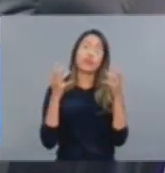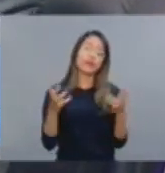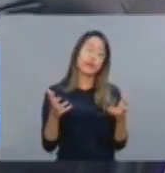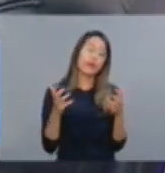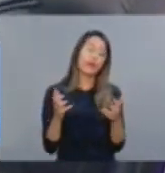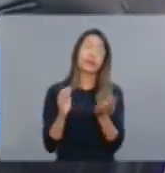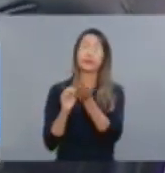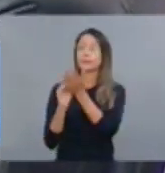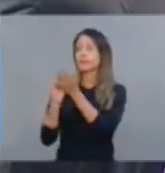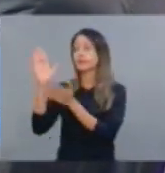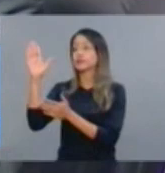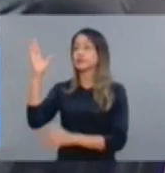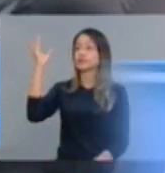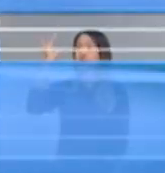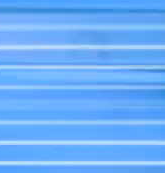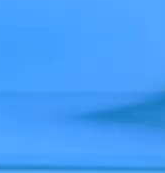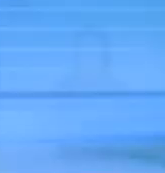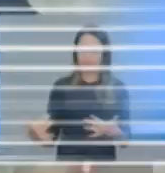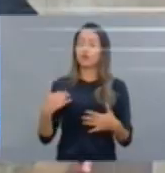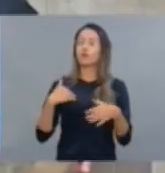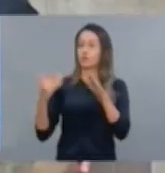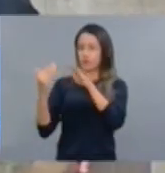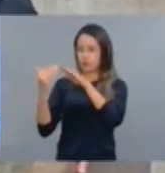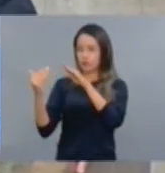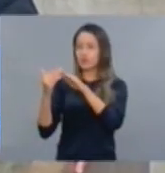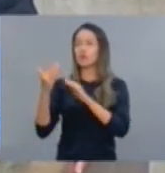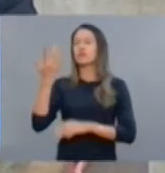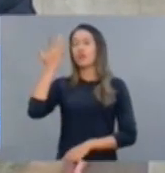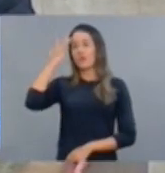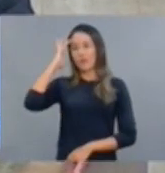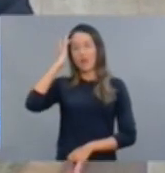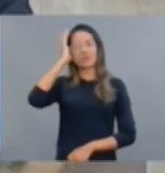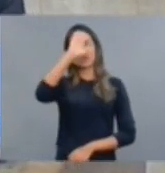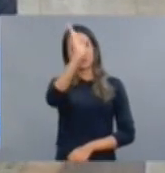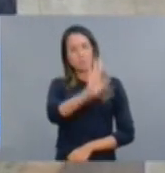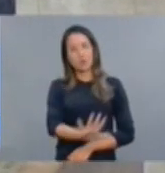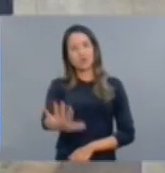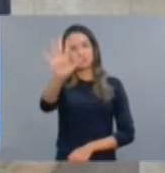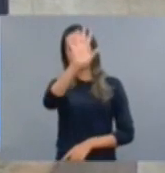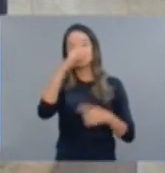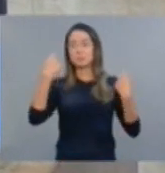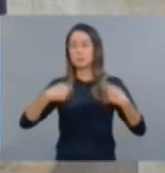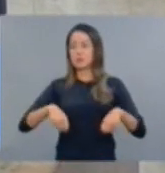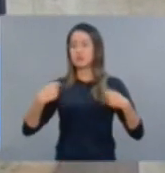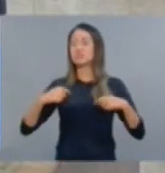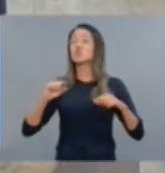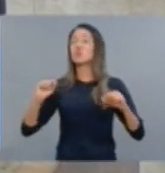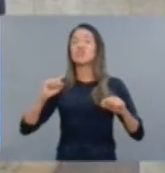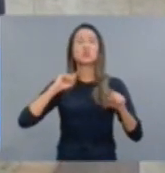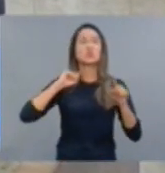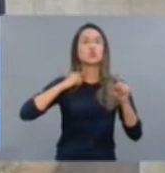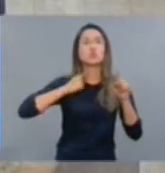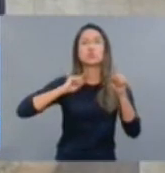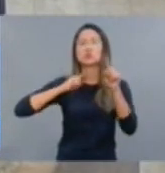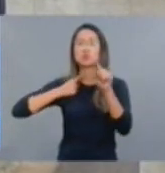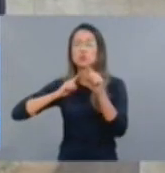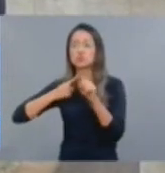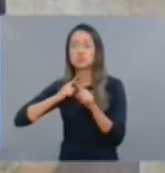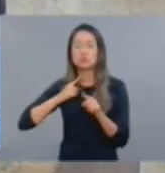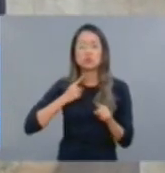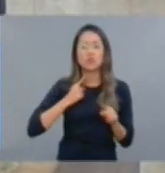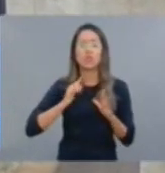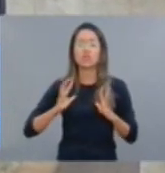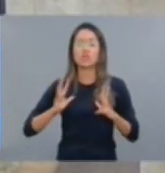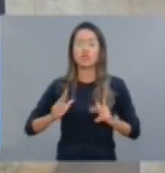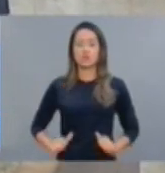tirar a presidenta porque perderam a eleição. O Brasil precisa ser passado a limpo nesse momento. É um momento que tem uma oportunidade